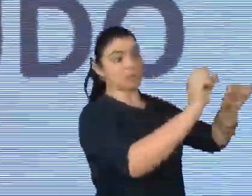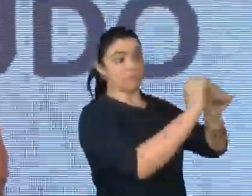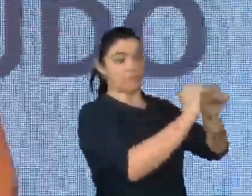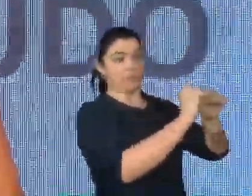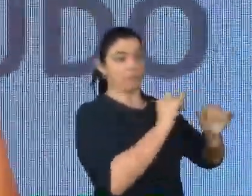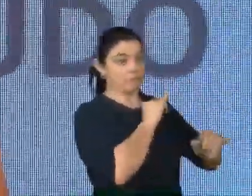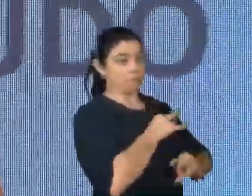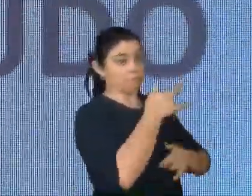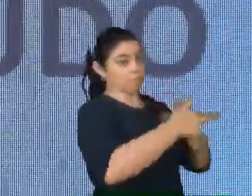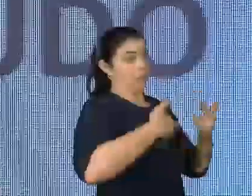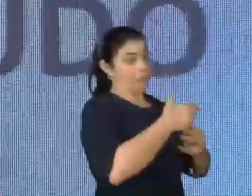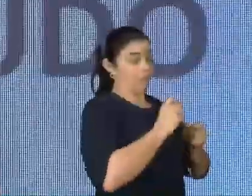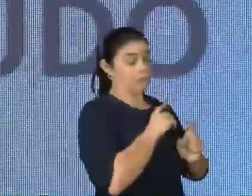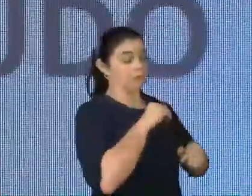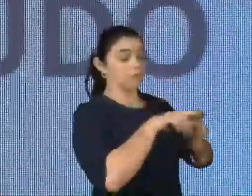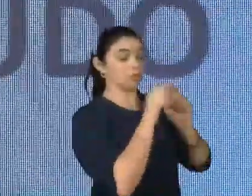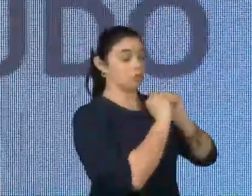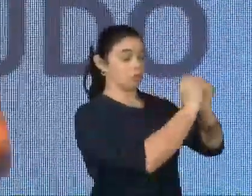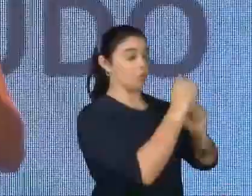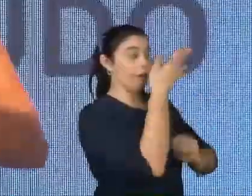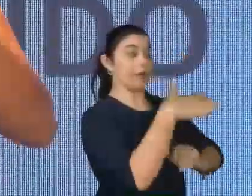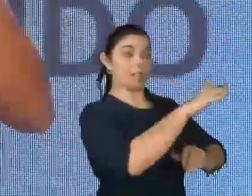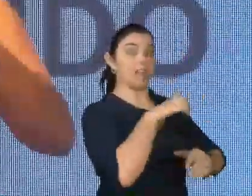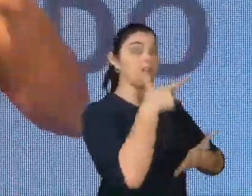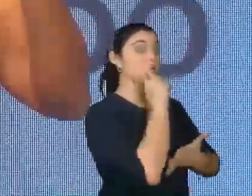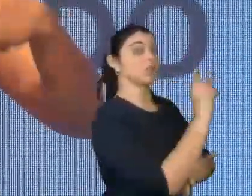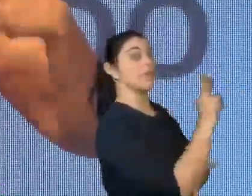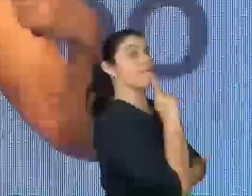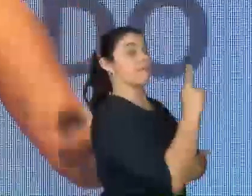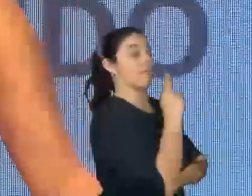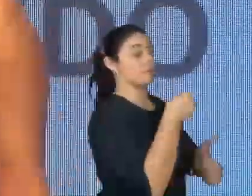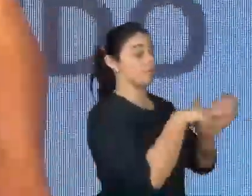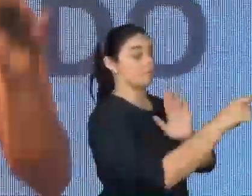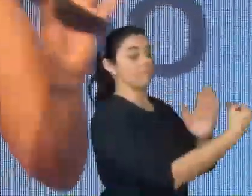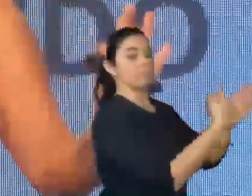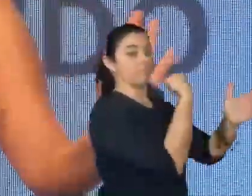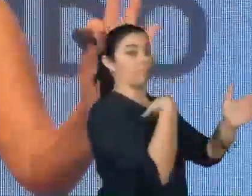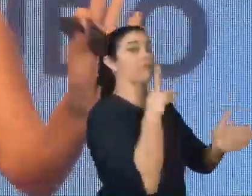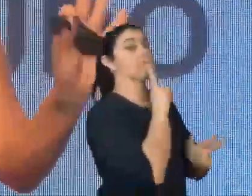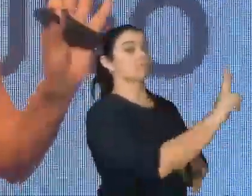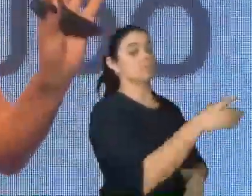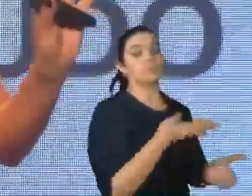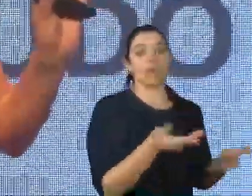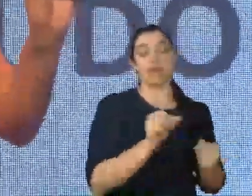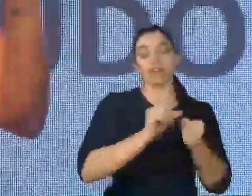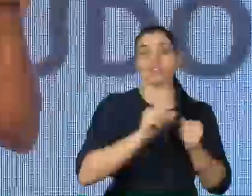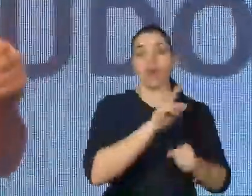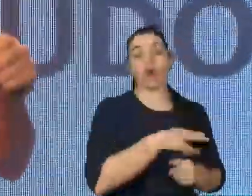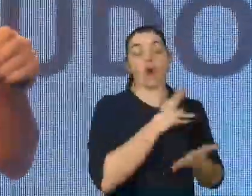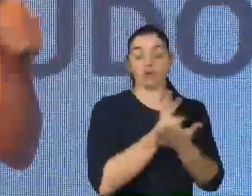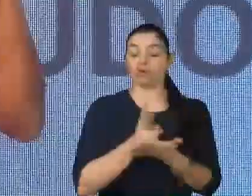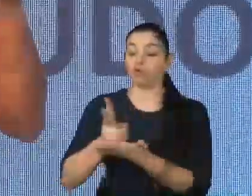ela vai conseguir dar condição de resposta e a gente vai seguindo as habilidades dentro da base nacional curricular.